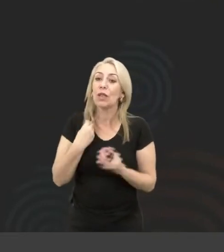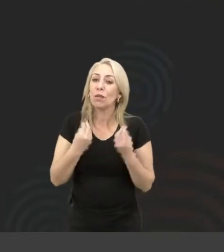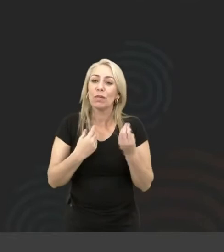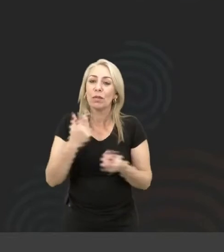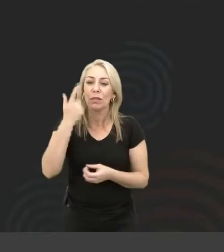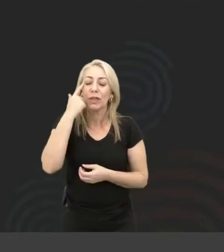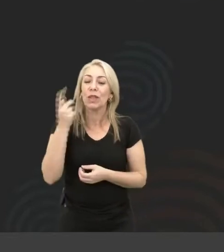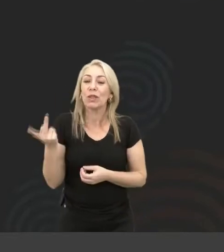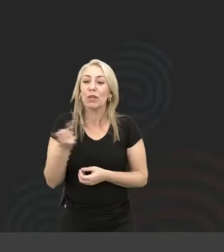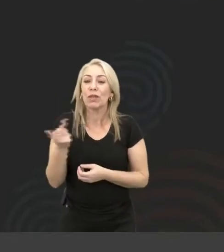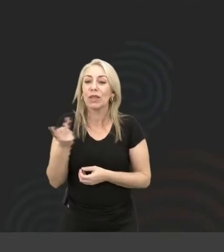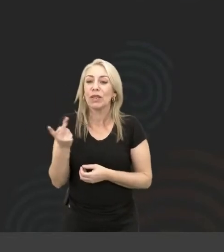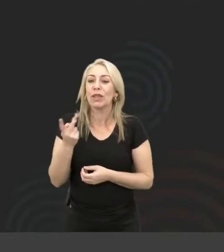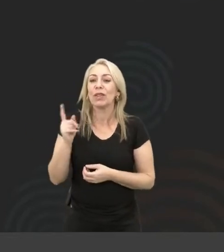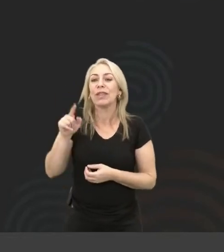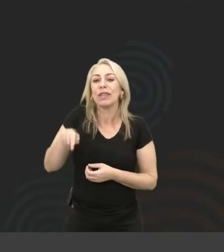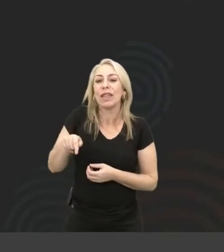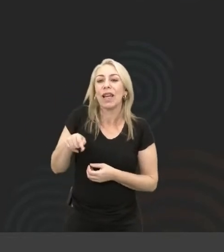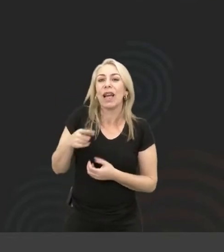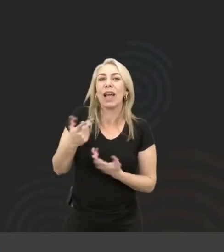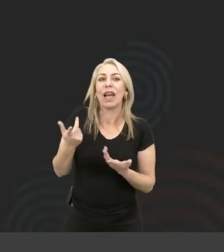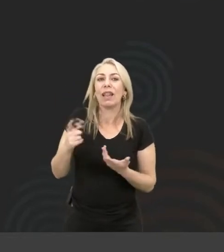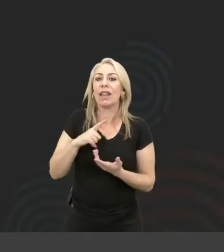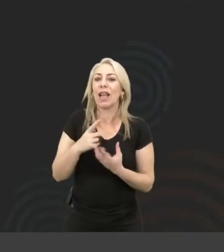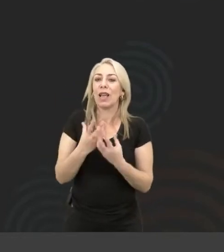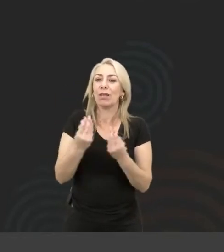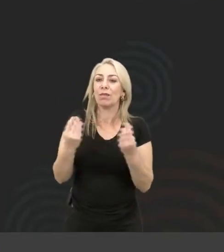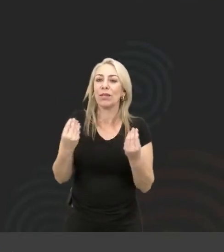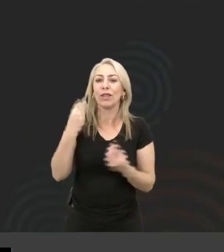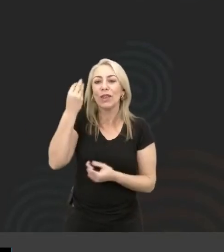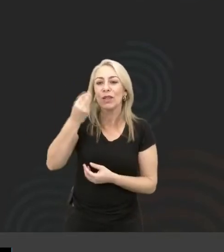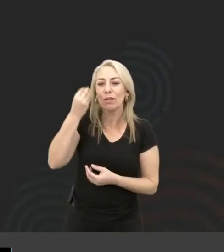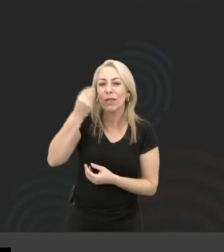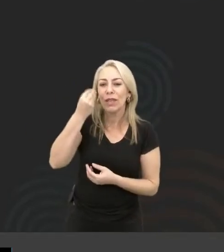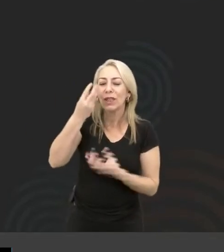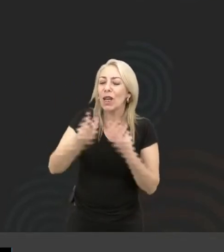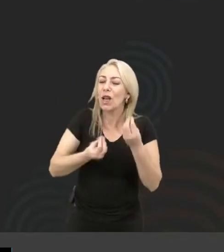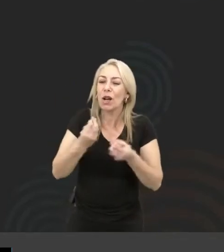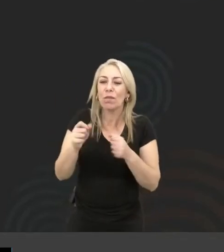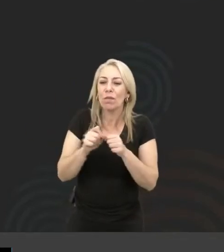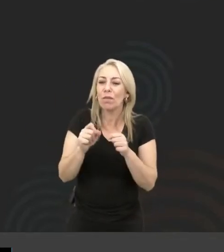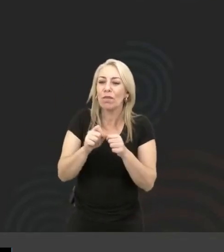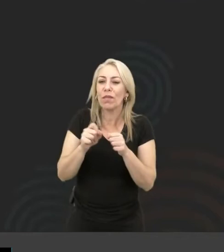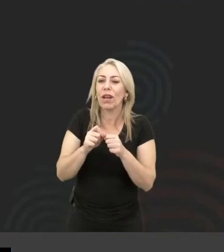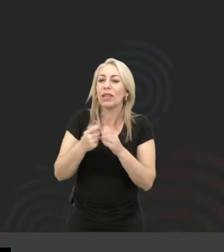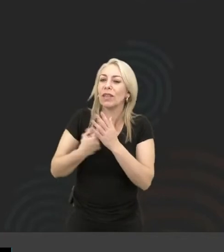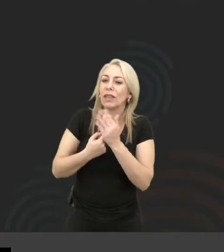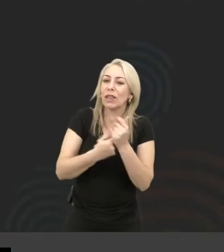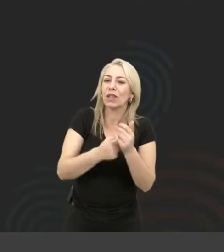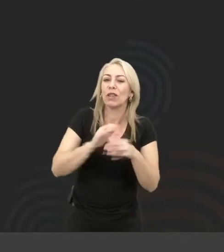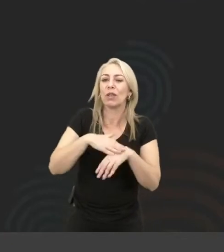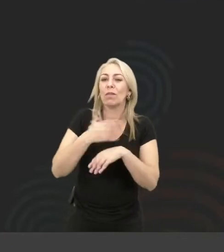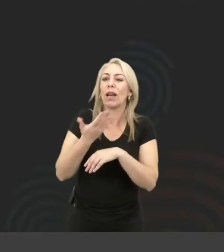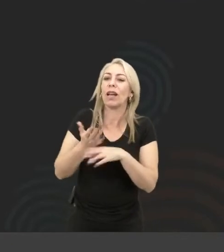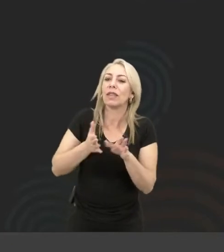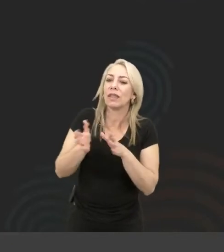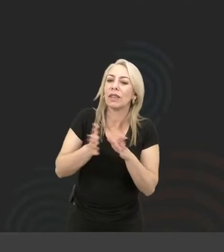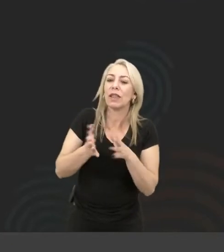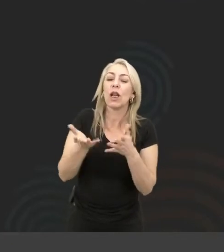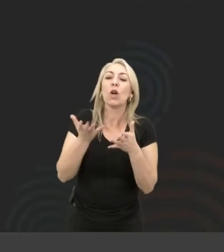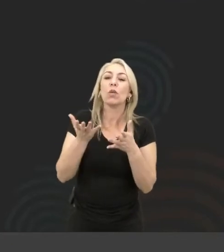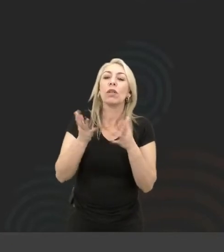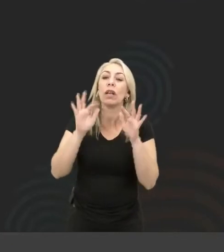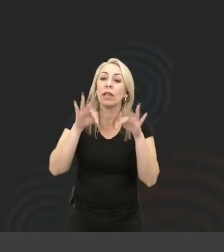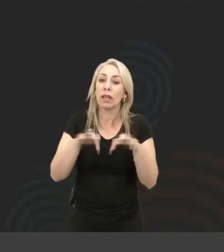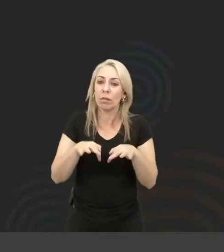nisso, porque vocês dois têm muita expertise em como que a gente faz para deixar a tecnologia mais acessível. Então, queria